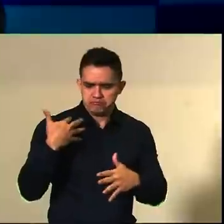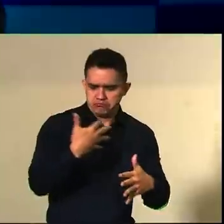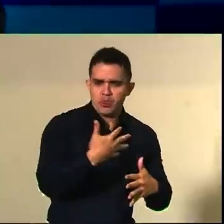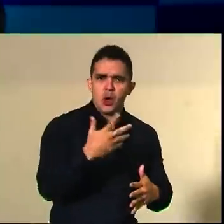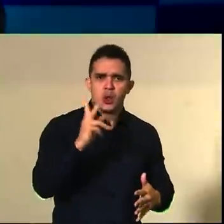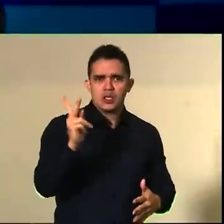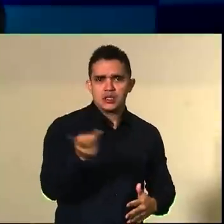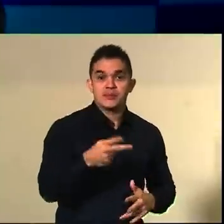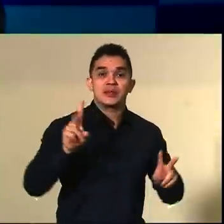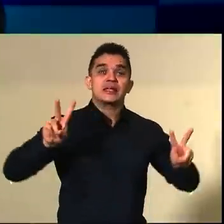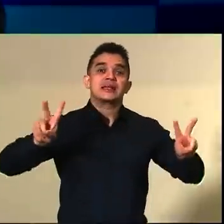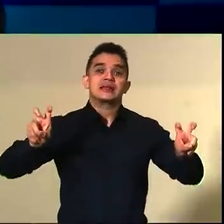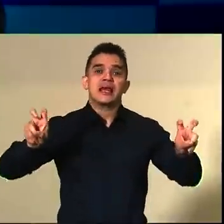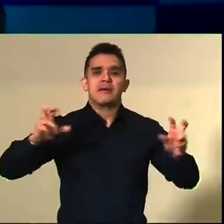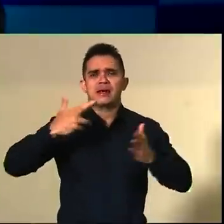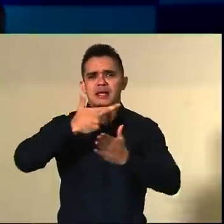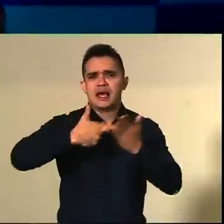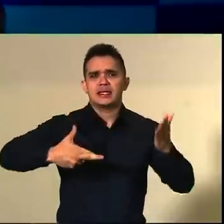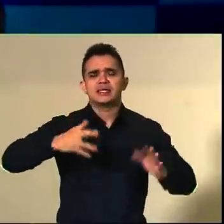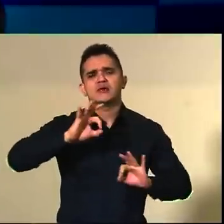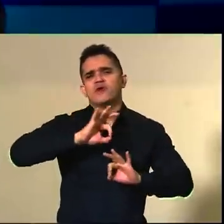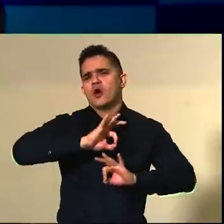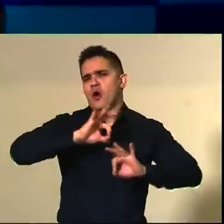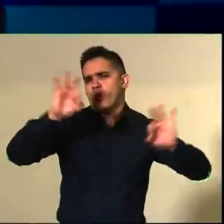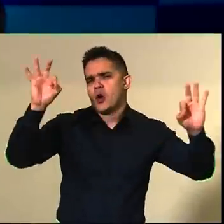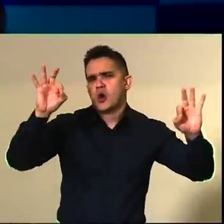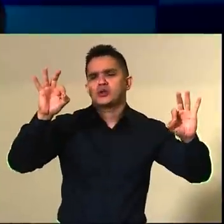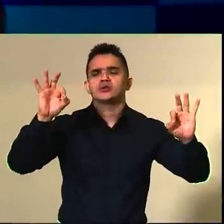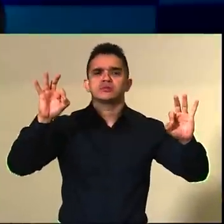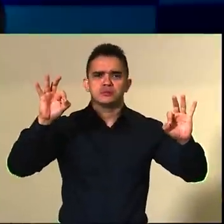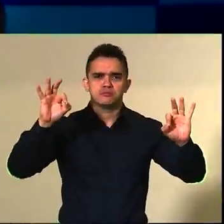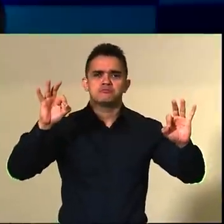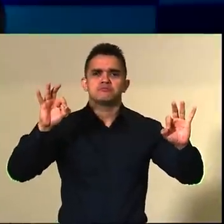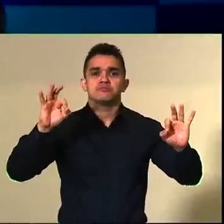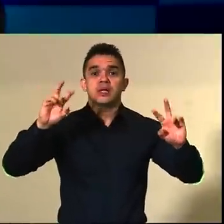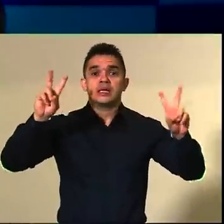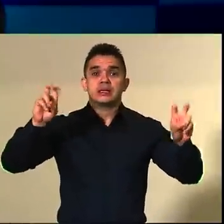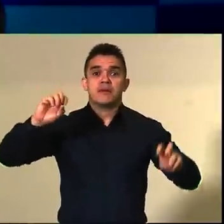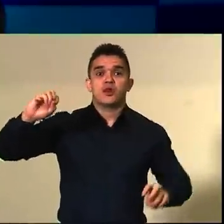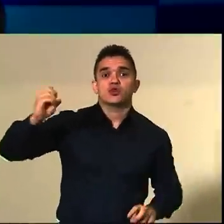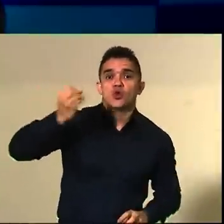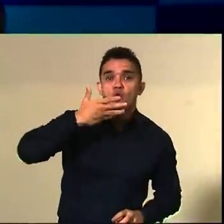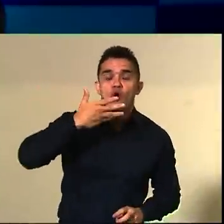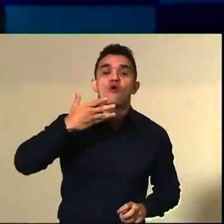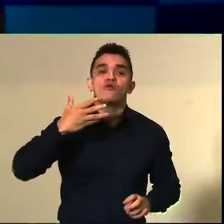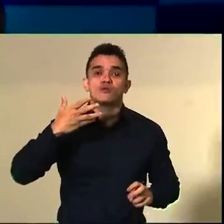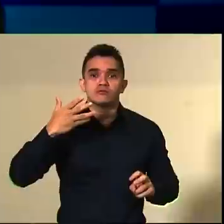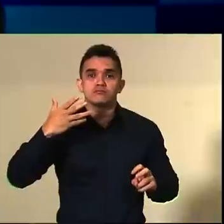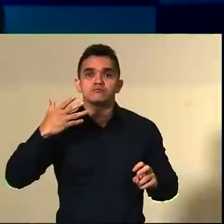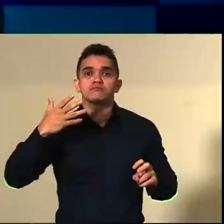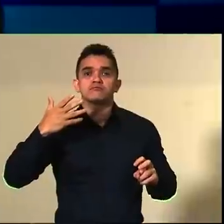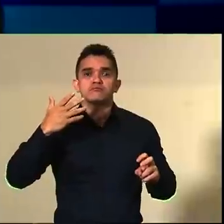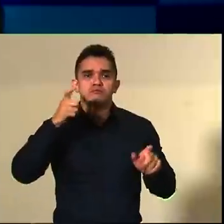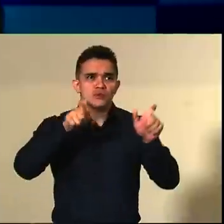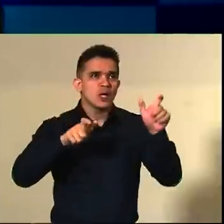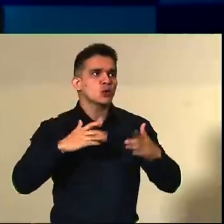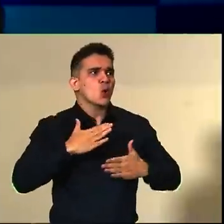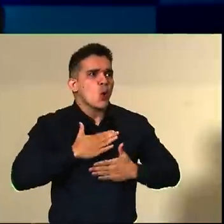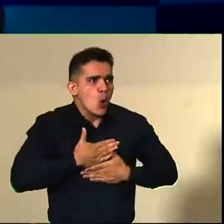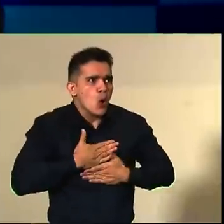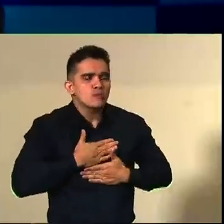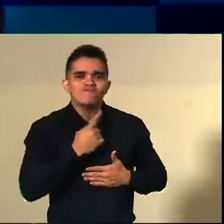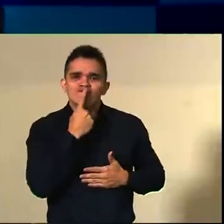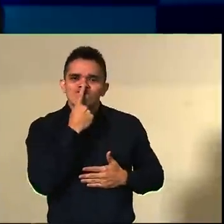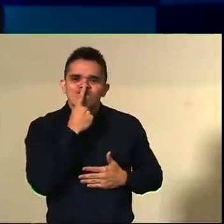O tema da redação já destaquei aqui, foi um tema bastante contemporâneo, que foi bastante elogiado também pelos estudantes e